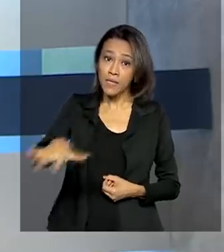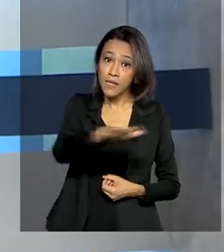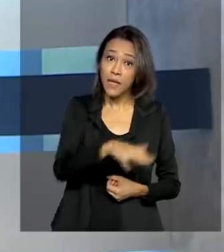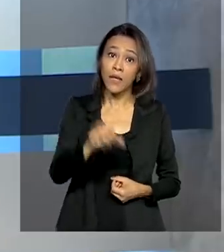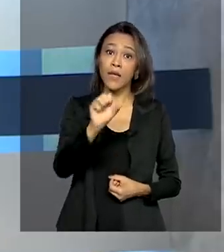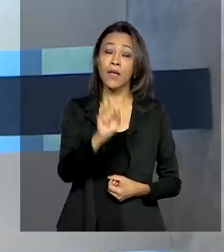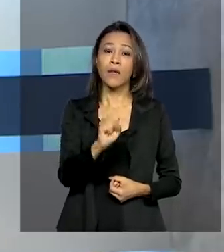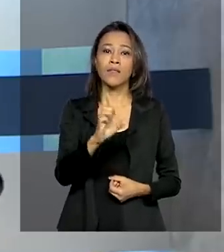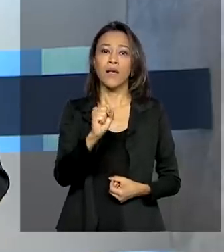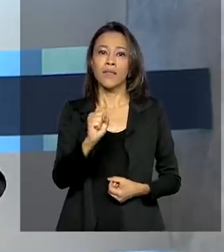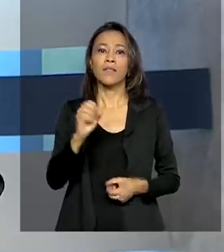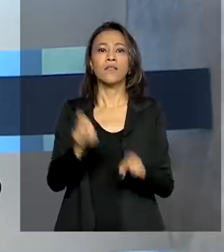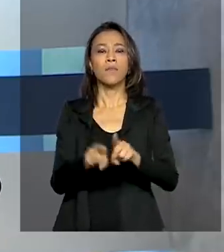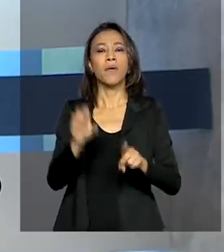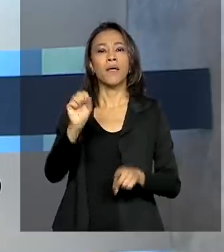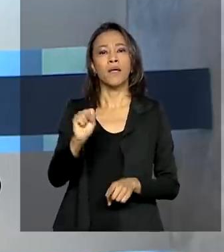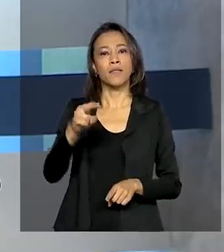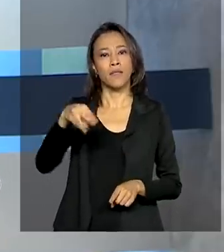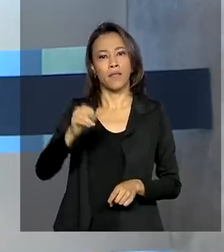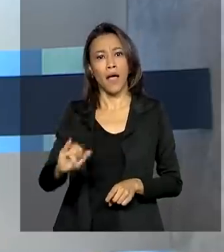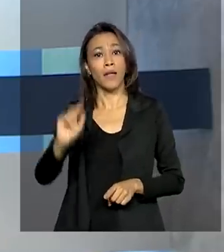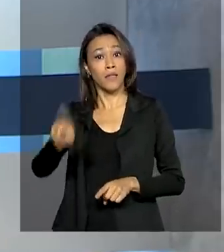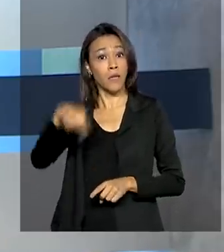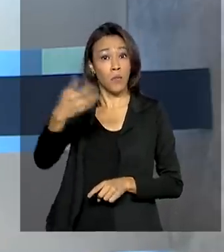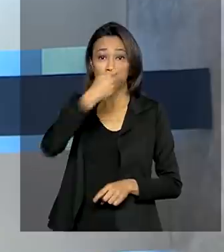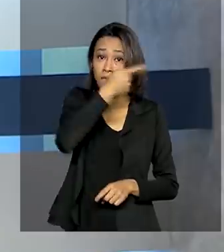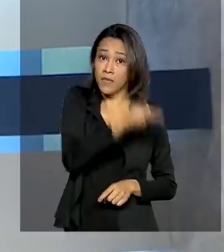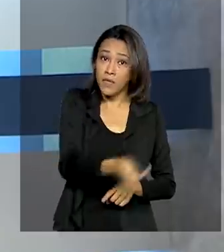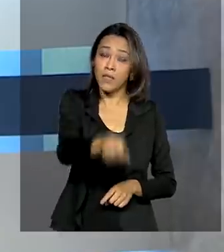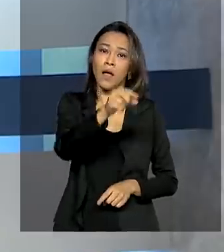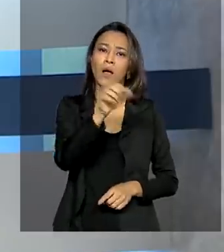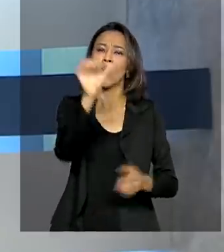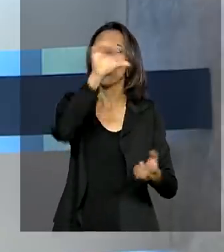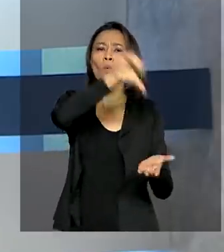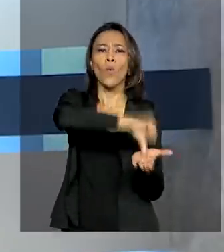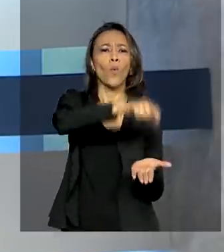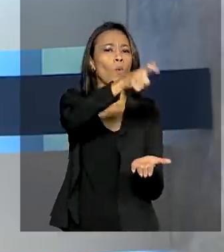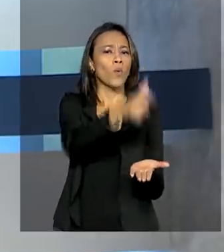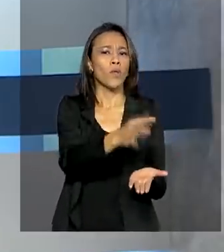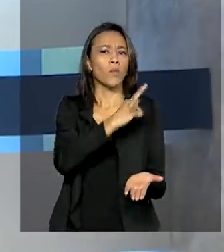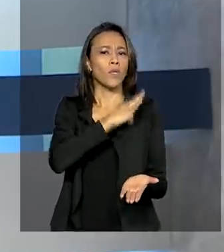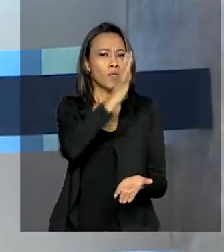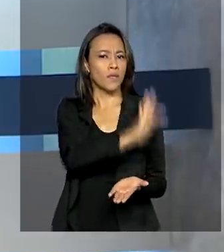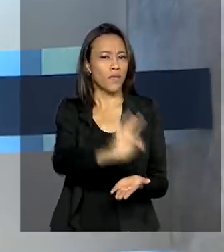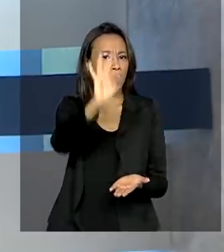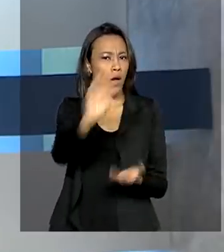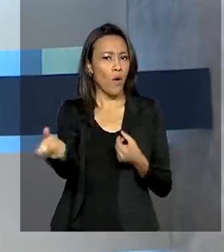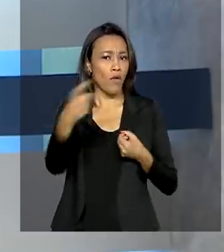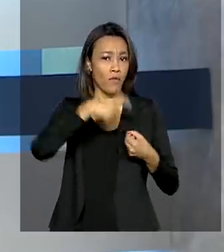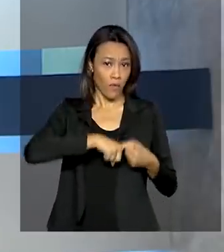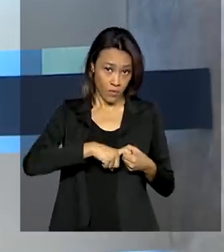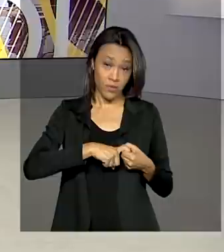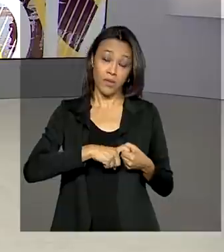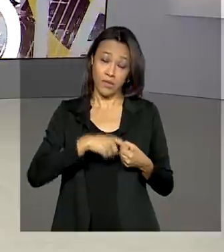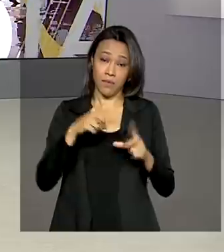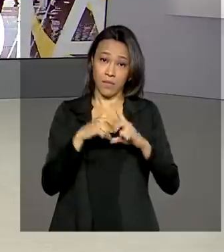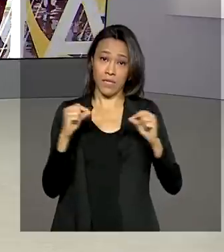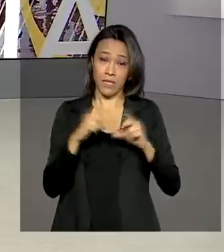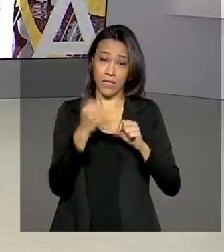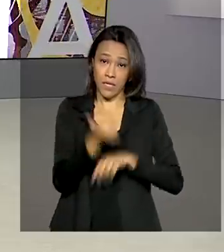fará visita ao posto da Polícia Rodoviária Federal. O retorno à Brasília está previsto para o meio-dia.